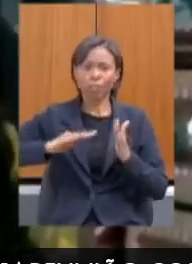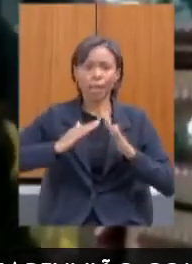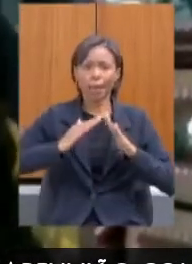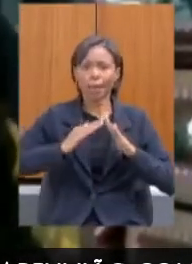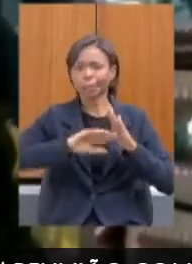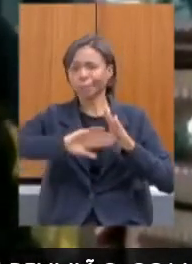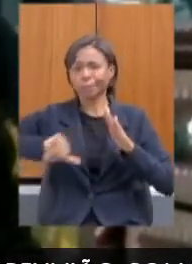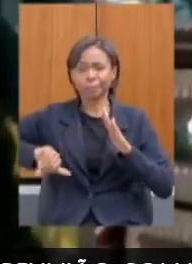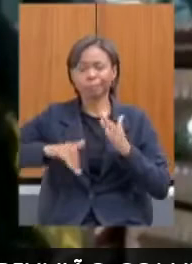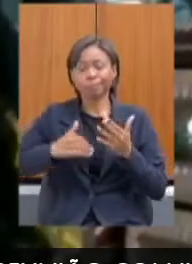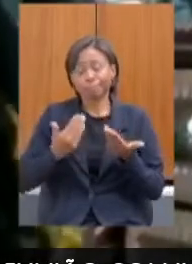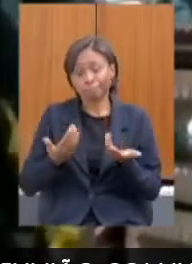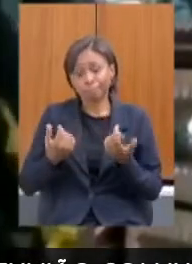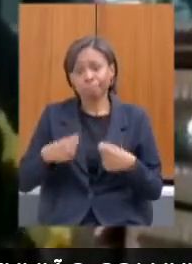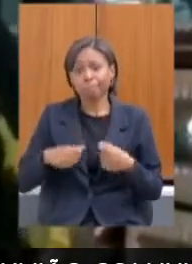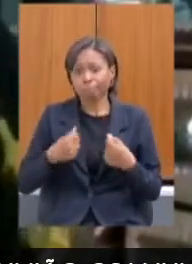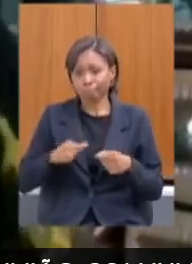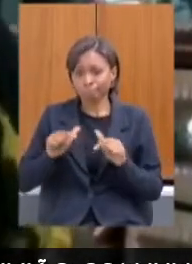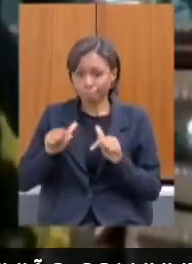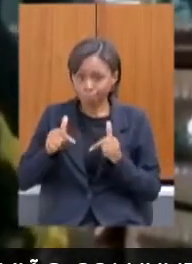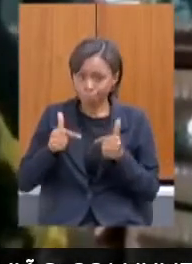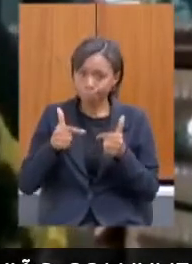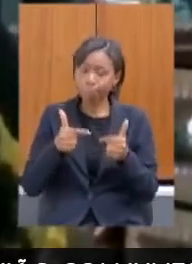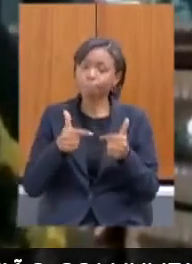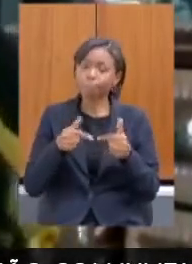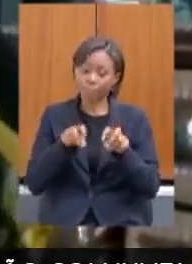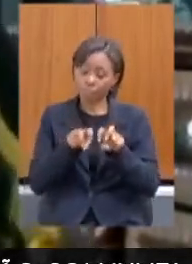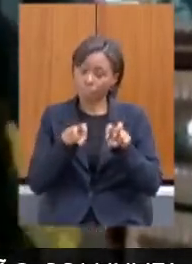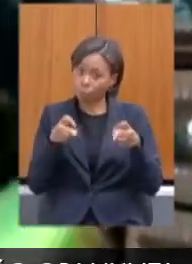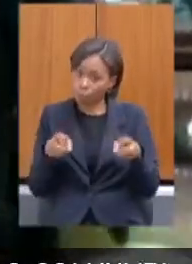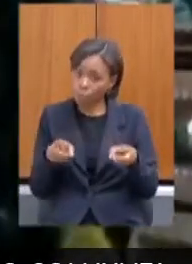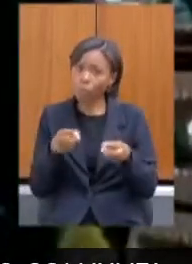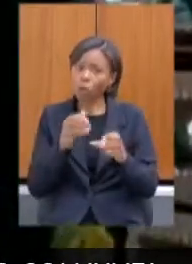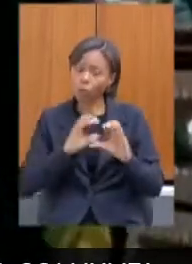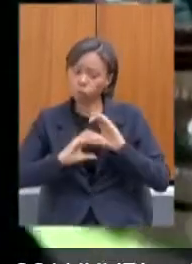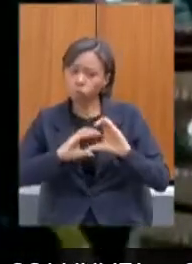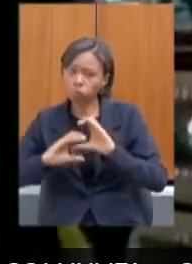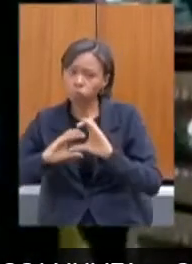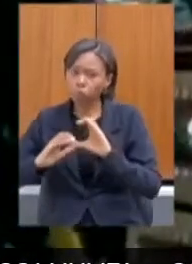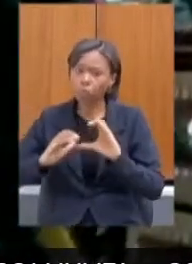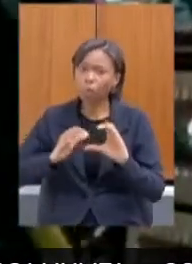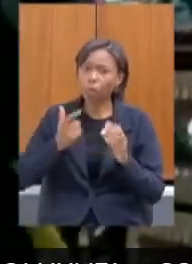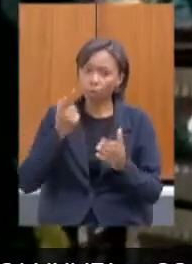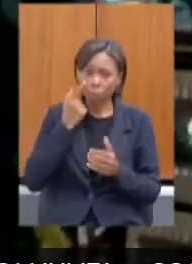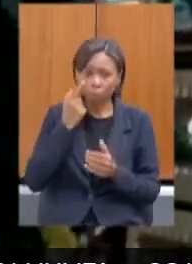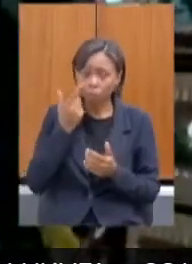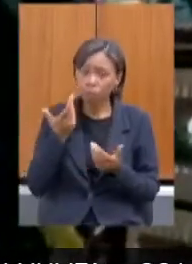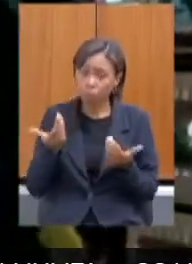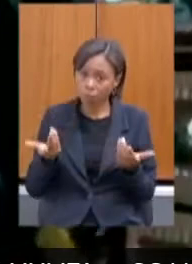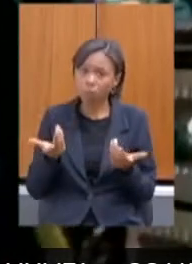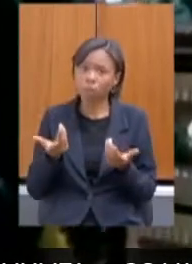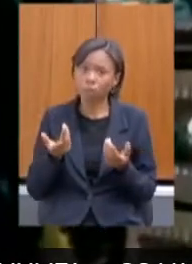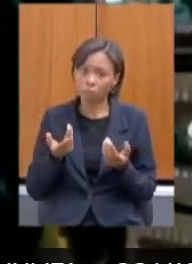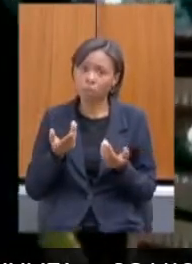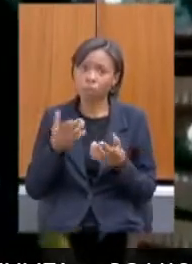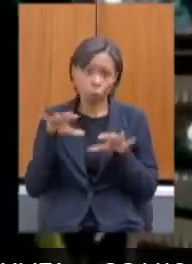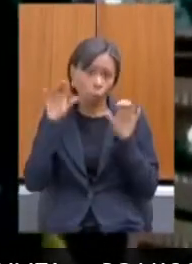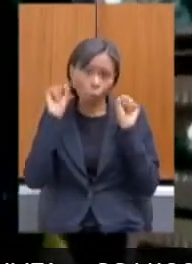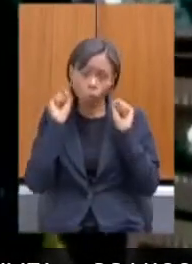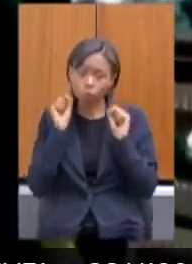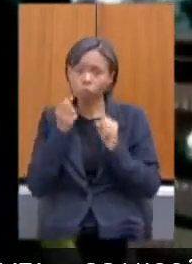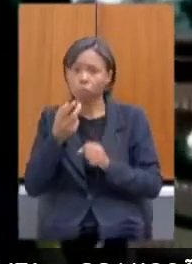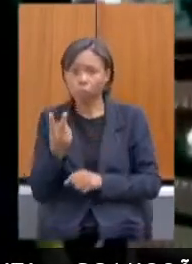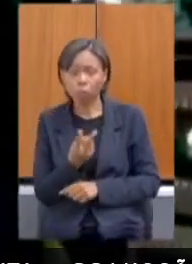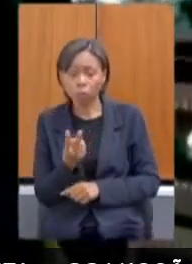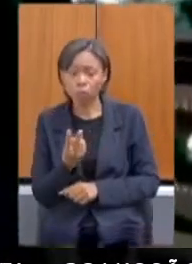garantir uma efetividade da mesa como espaço de diálogo para ouvir as partes né o Estado tem tomado posição